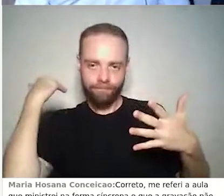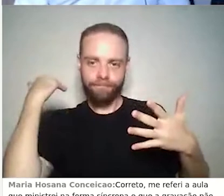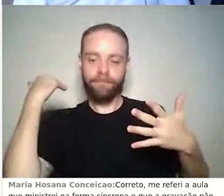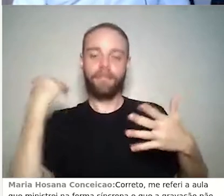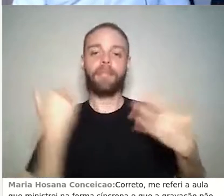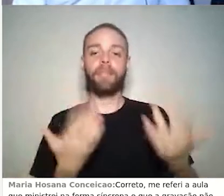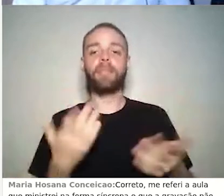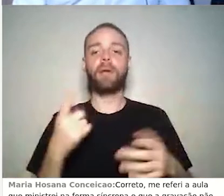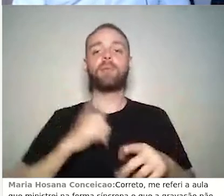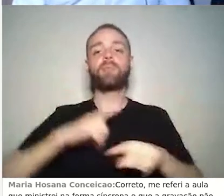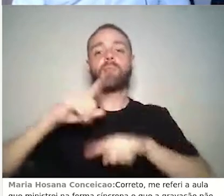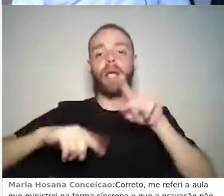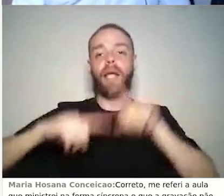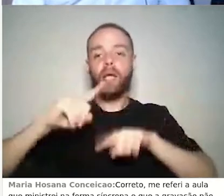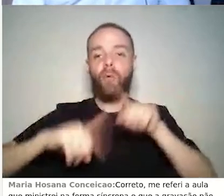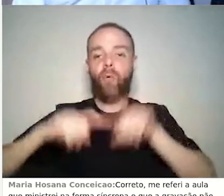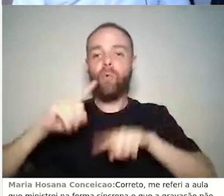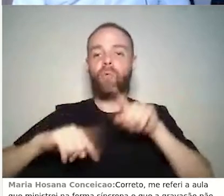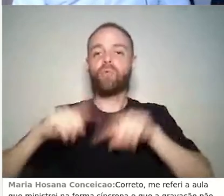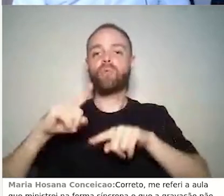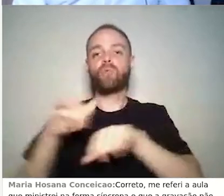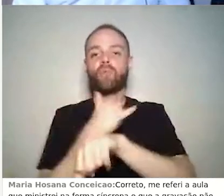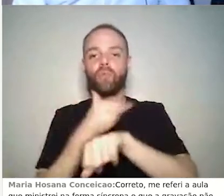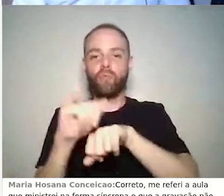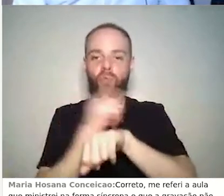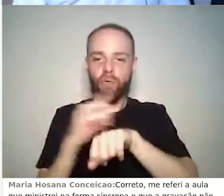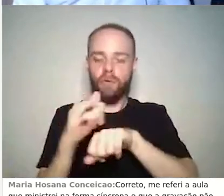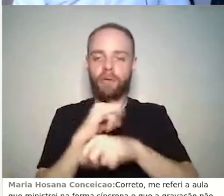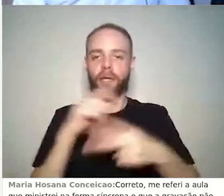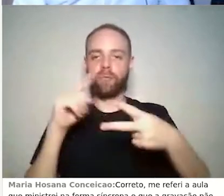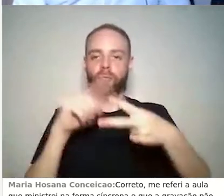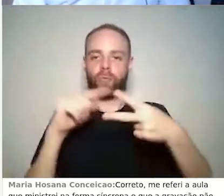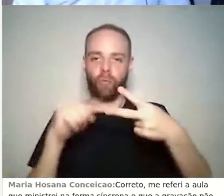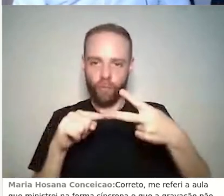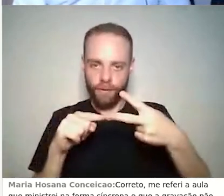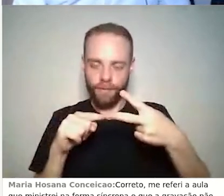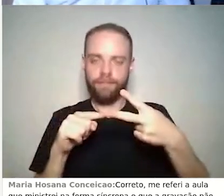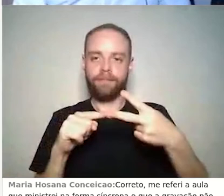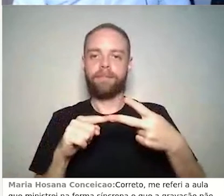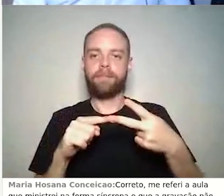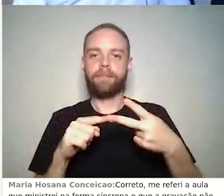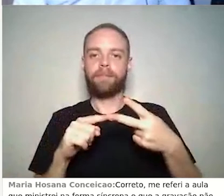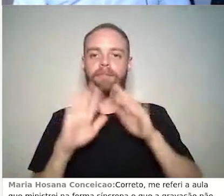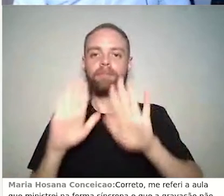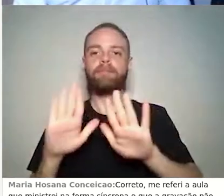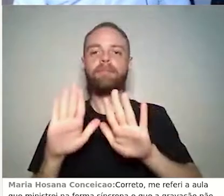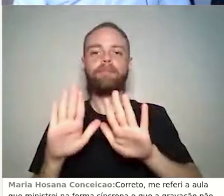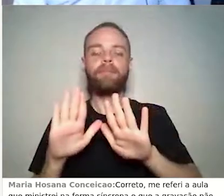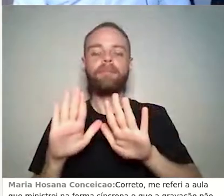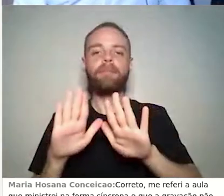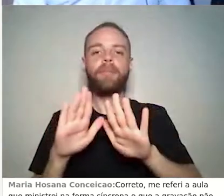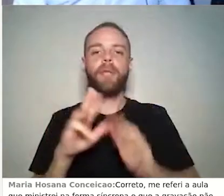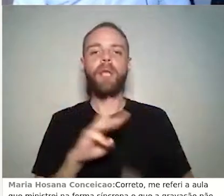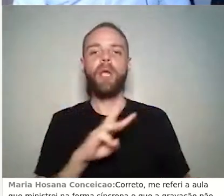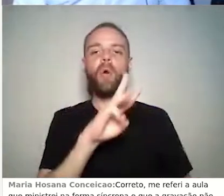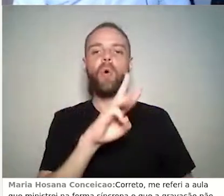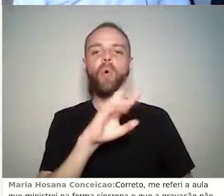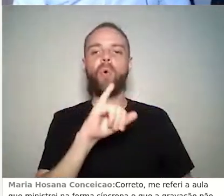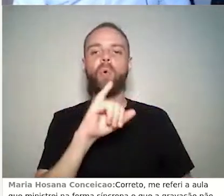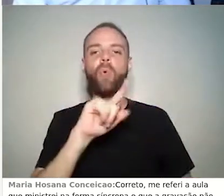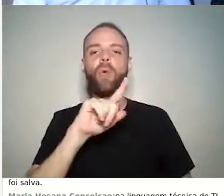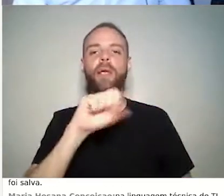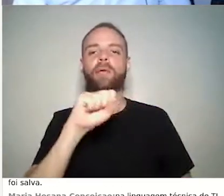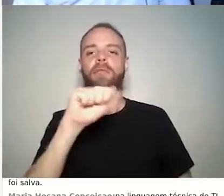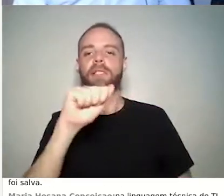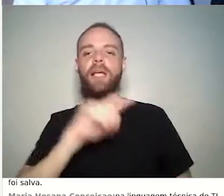eu tenho mais dois recursos apenas, então além do... Tiago, então posso fazer mais uma paradinha aqui?